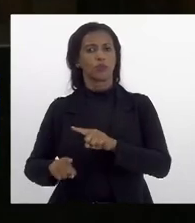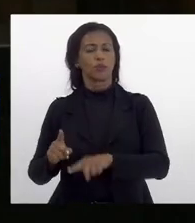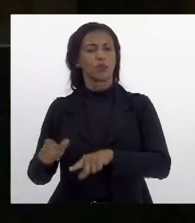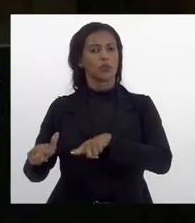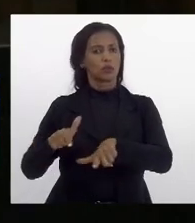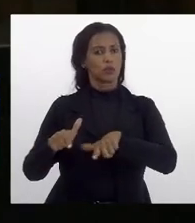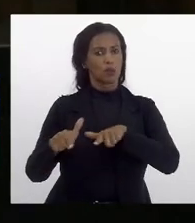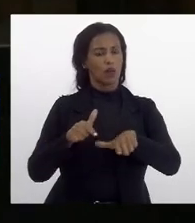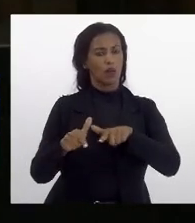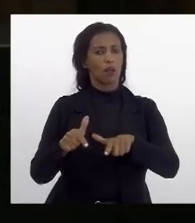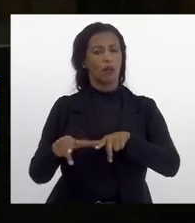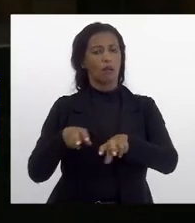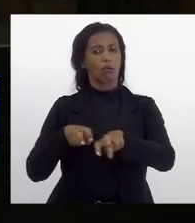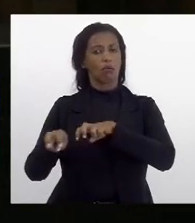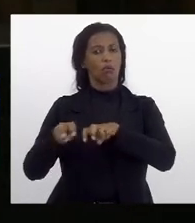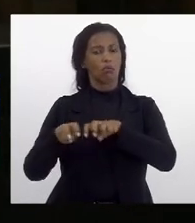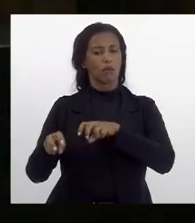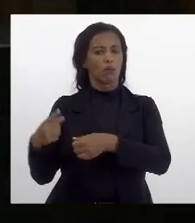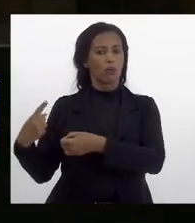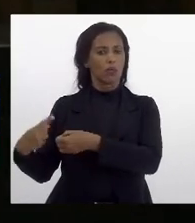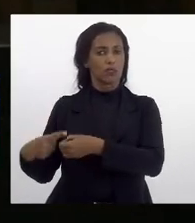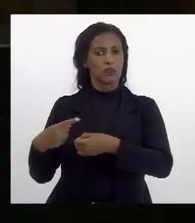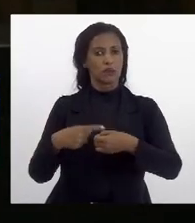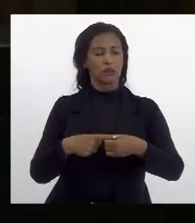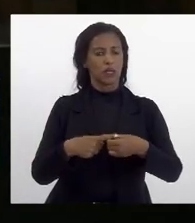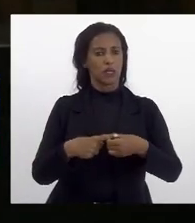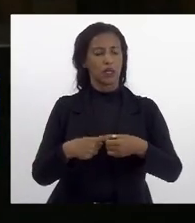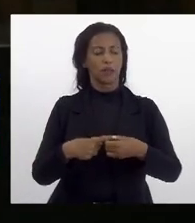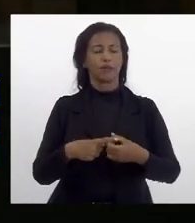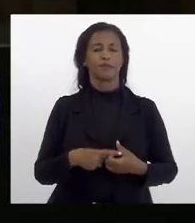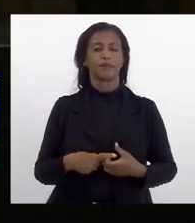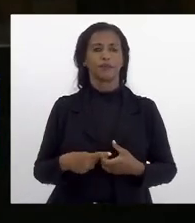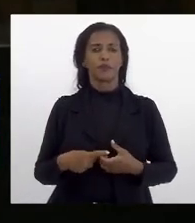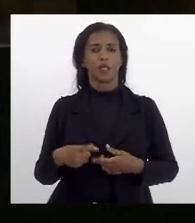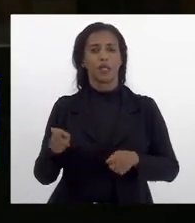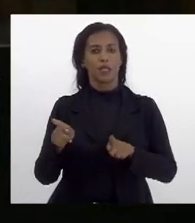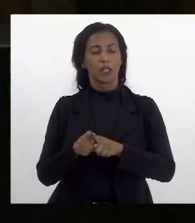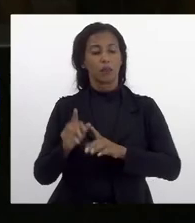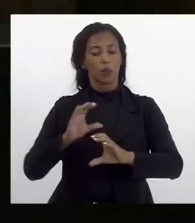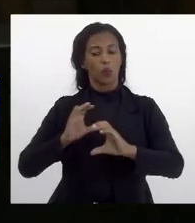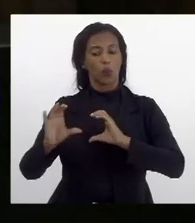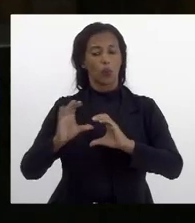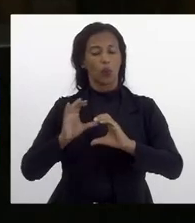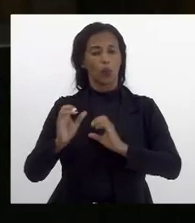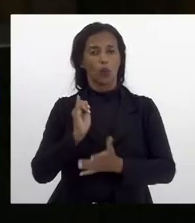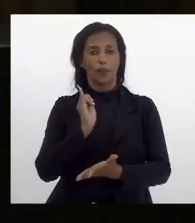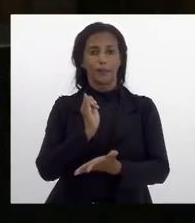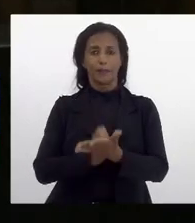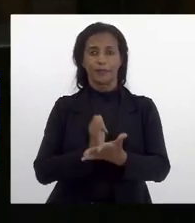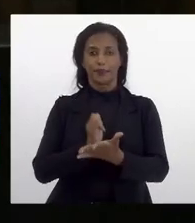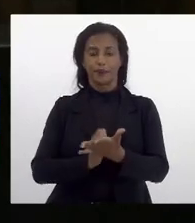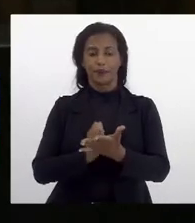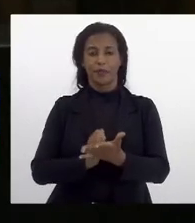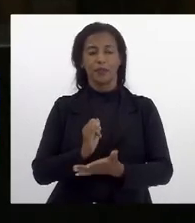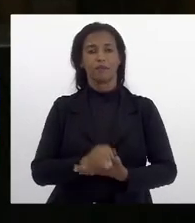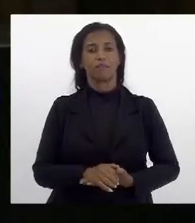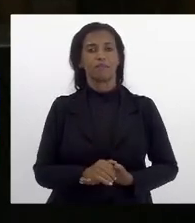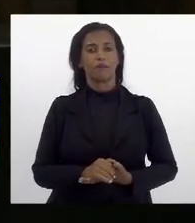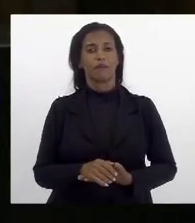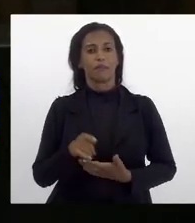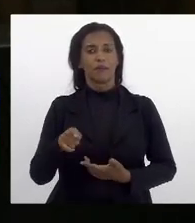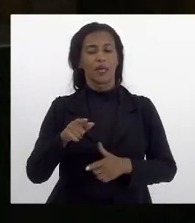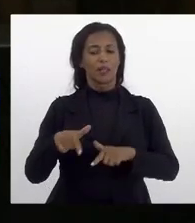serviços de transporte interestadual intermunicipal e de comunicação o ICMS nas